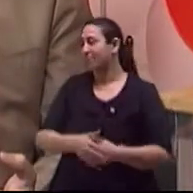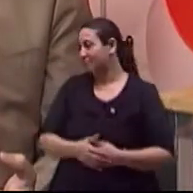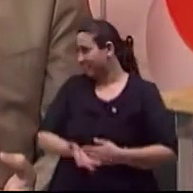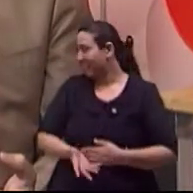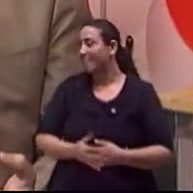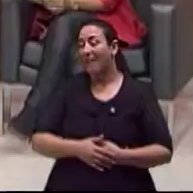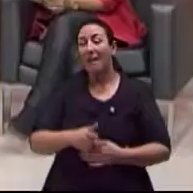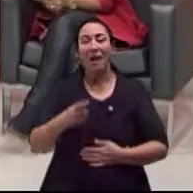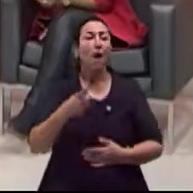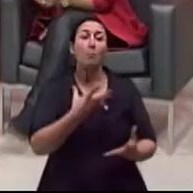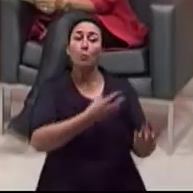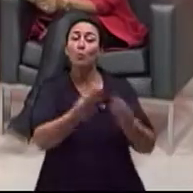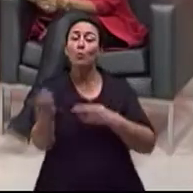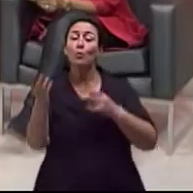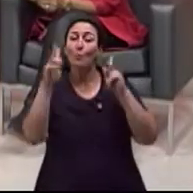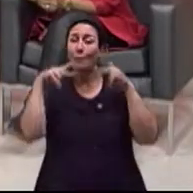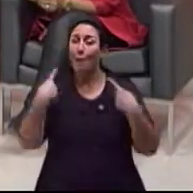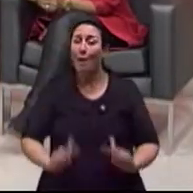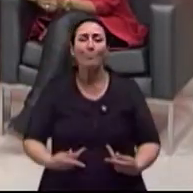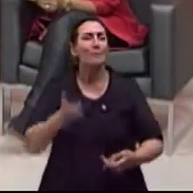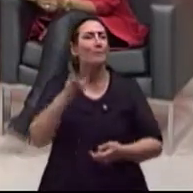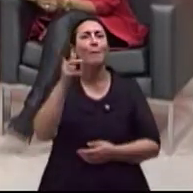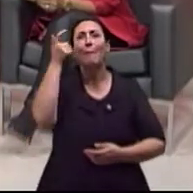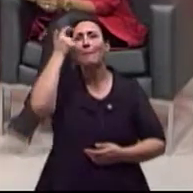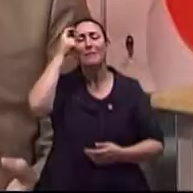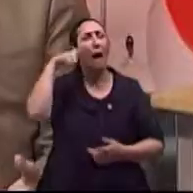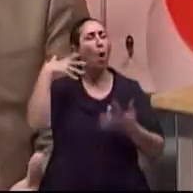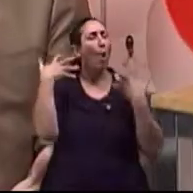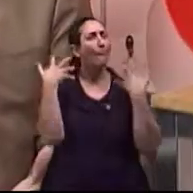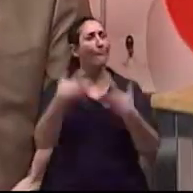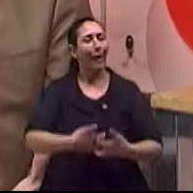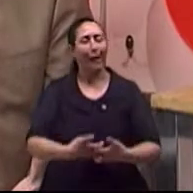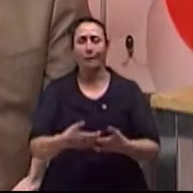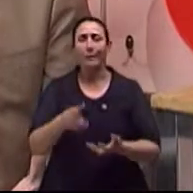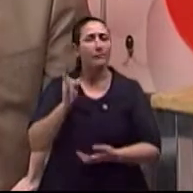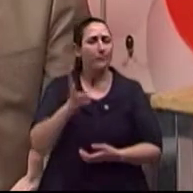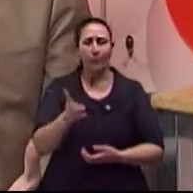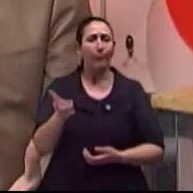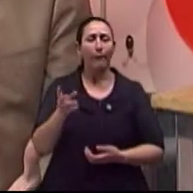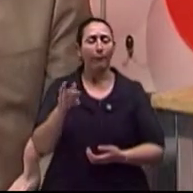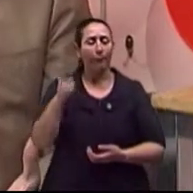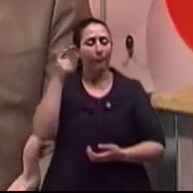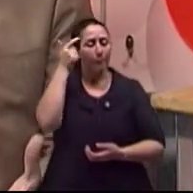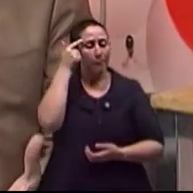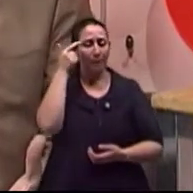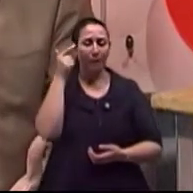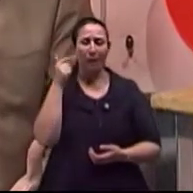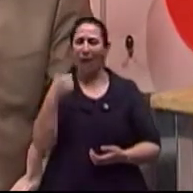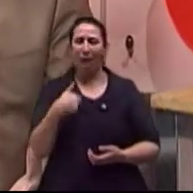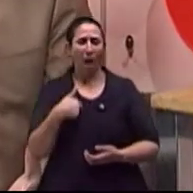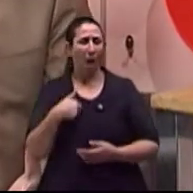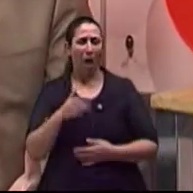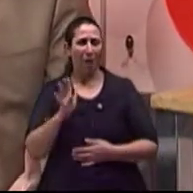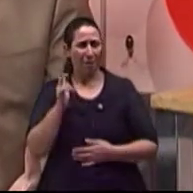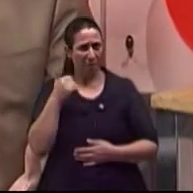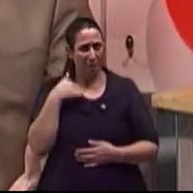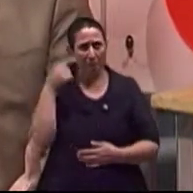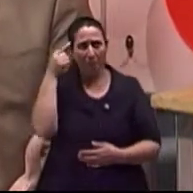E ele é tão complexo, ele não é nada simples Exato E toda vez que eu simplificar alguma coisa, com certeza eu vou perder muito